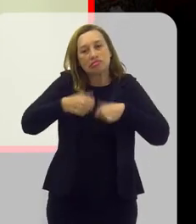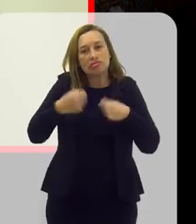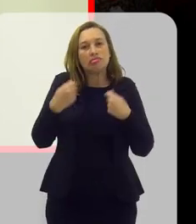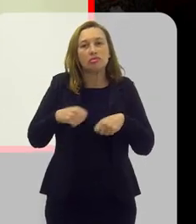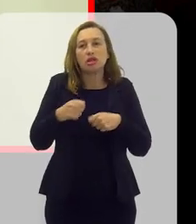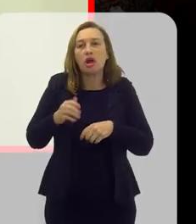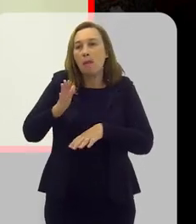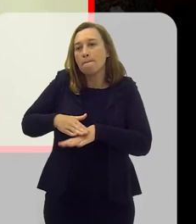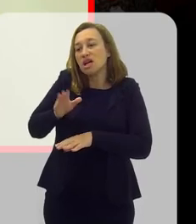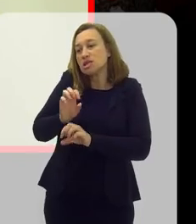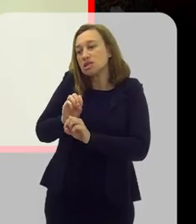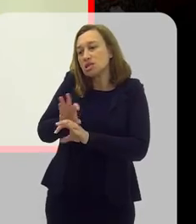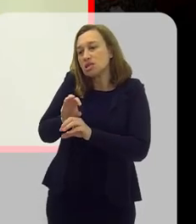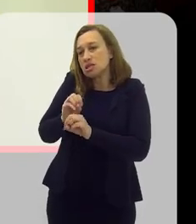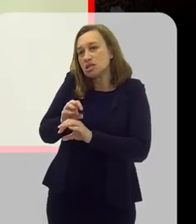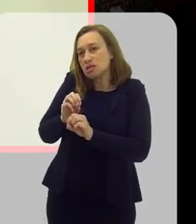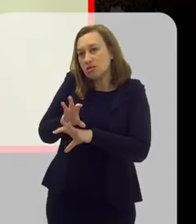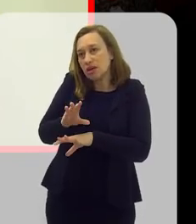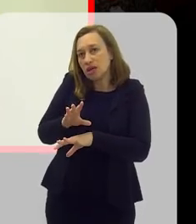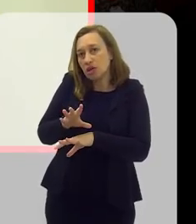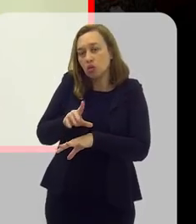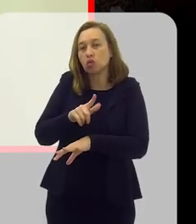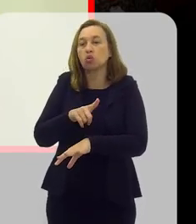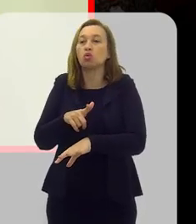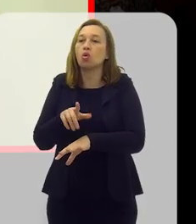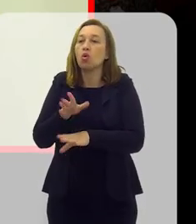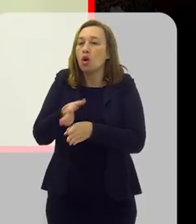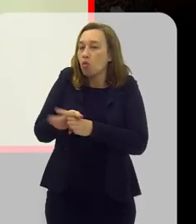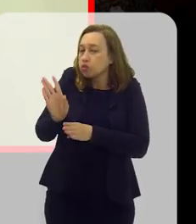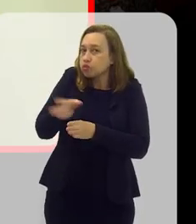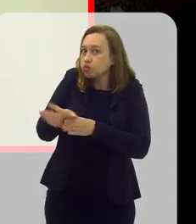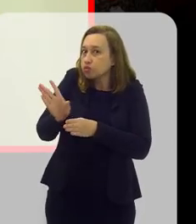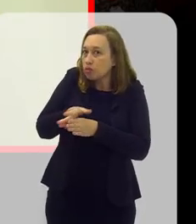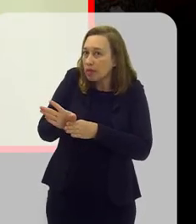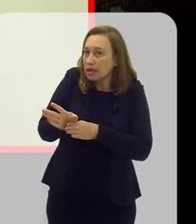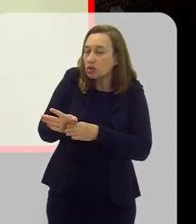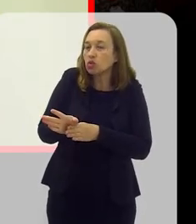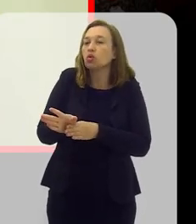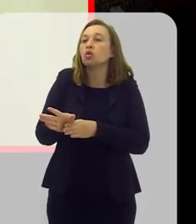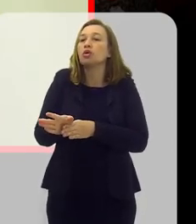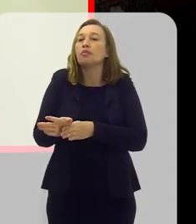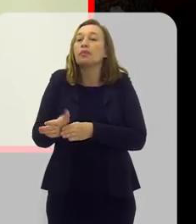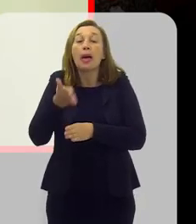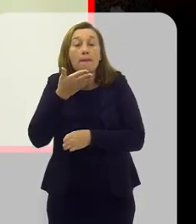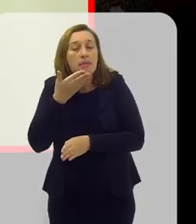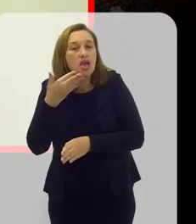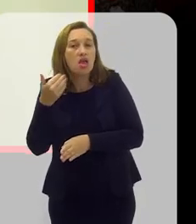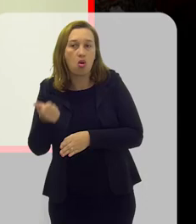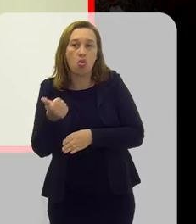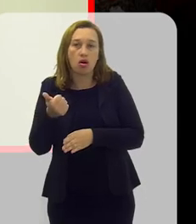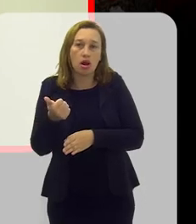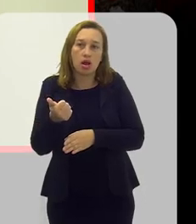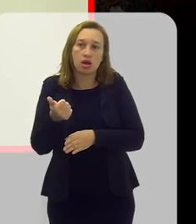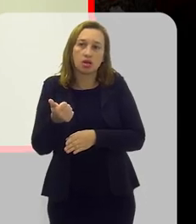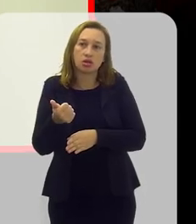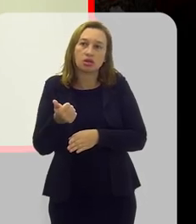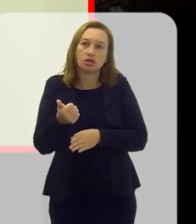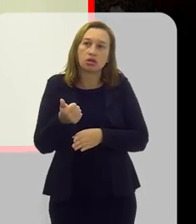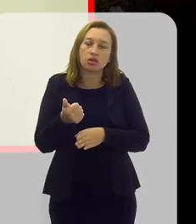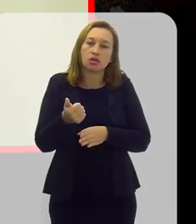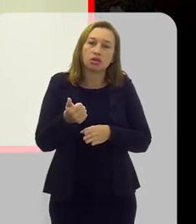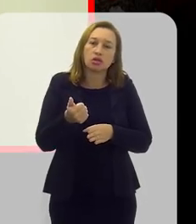é necessário ter mais educação, mais orientação, tanto para melhorar esses